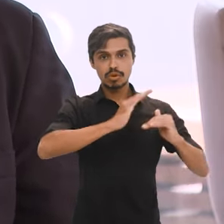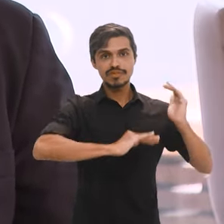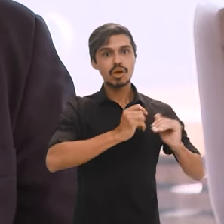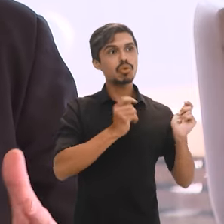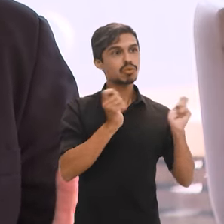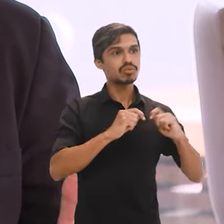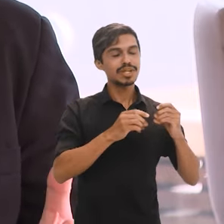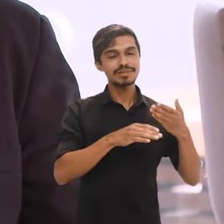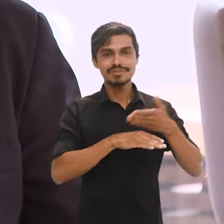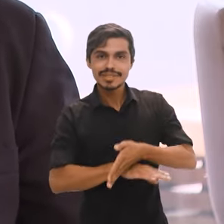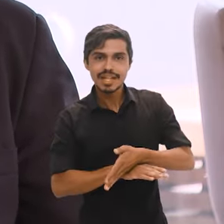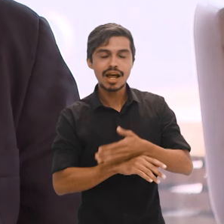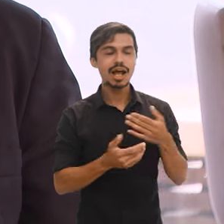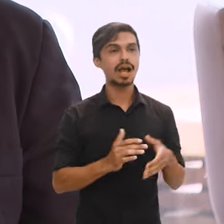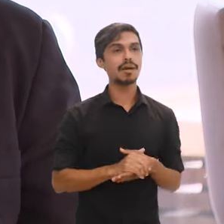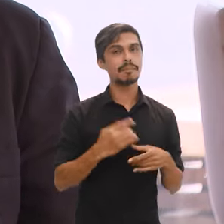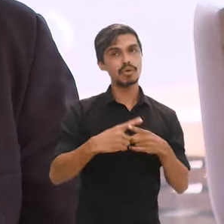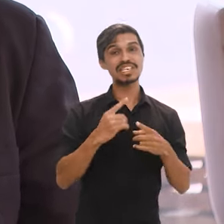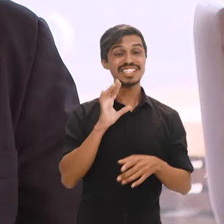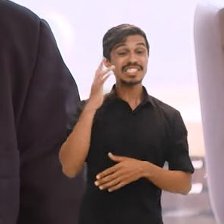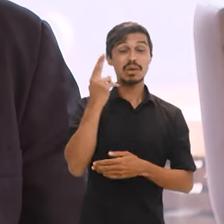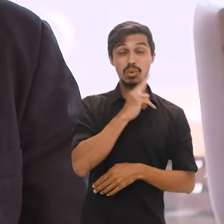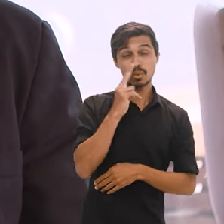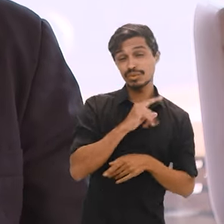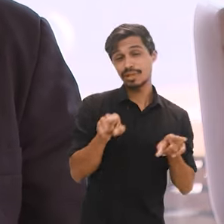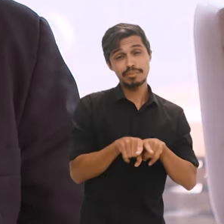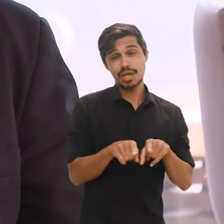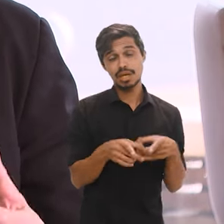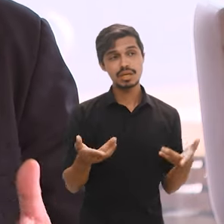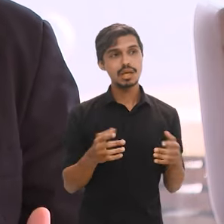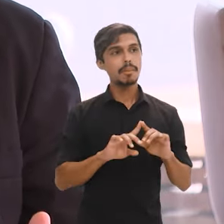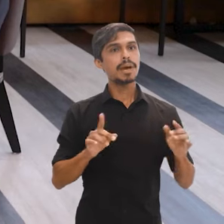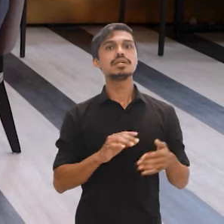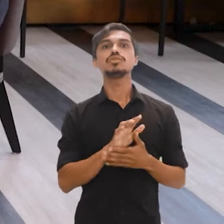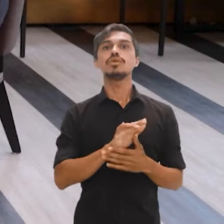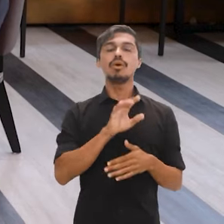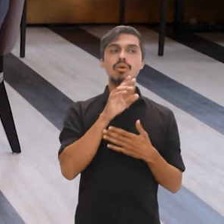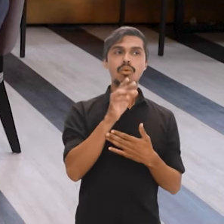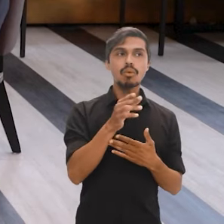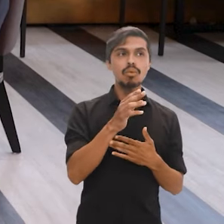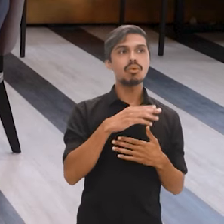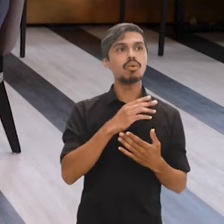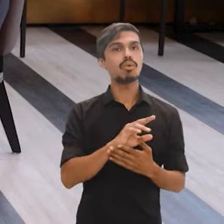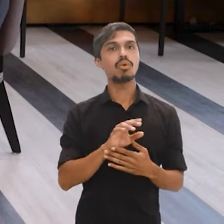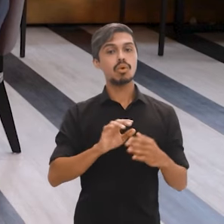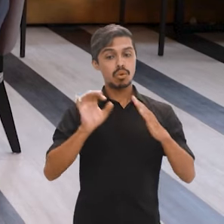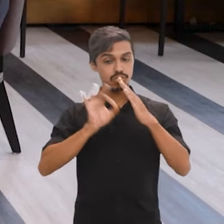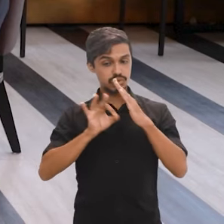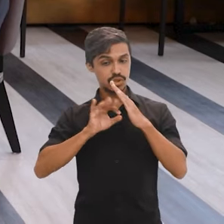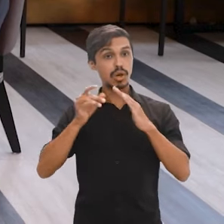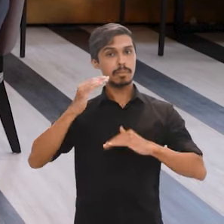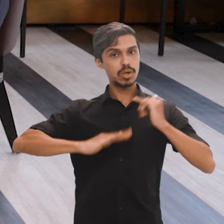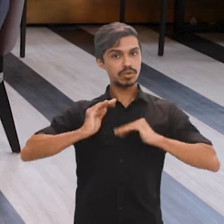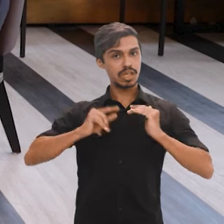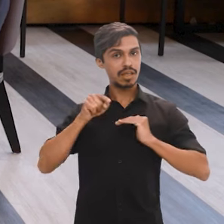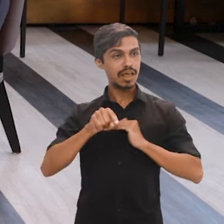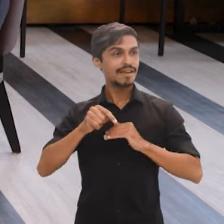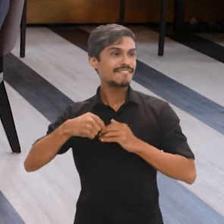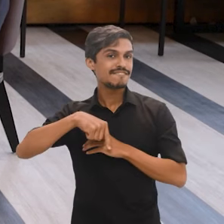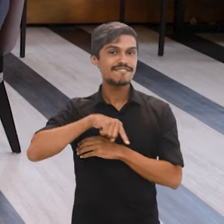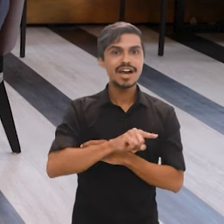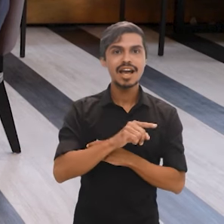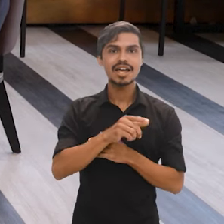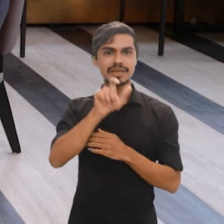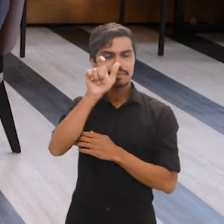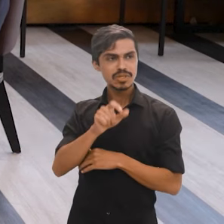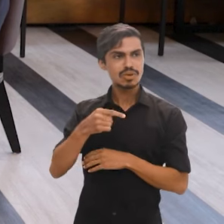que também, obviamente, em geral, é para resolver questões de emergência. Mas o IBGE vai, na verdade, para consultar, para conversar, dialogar com